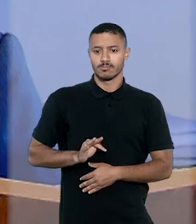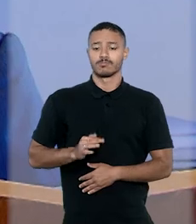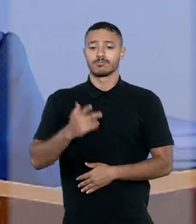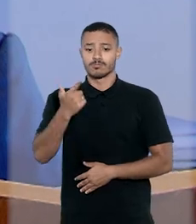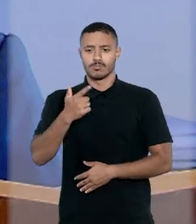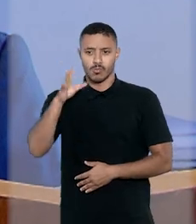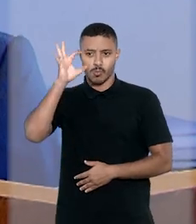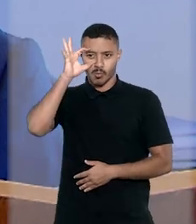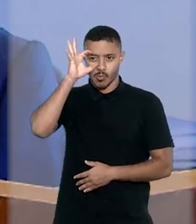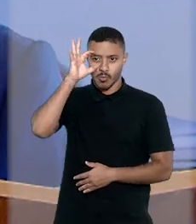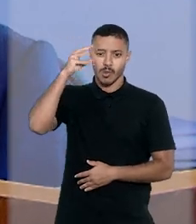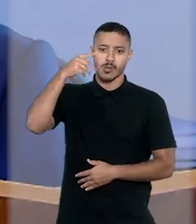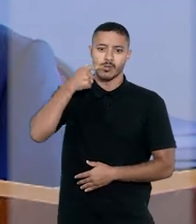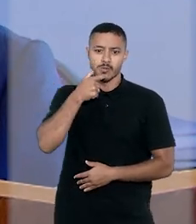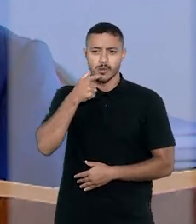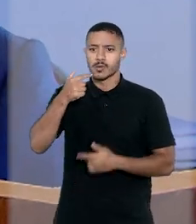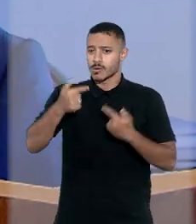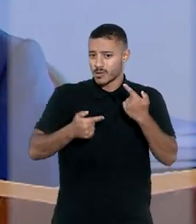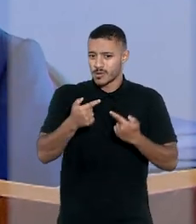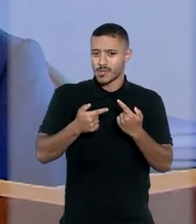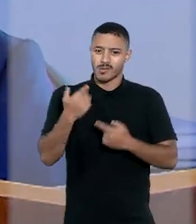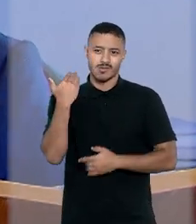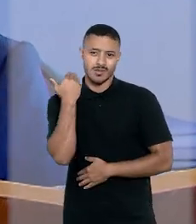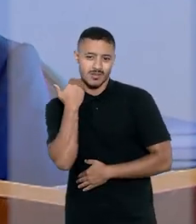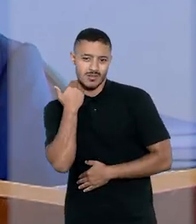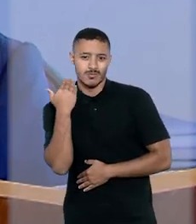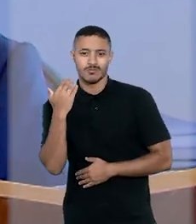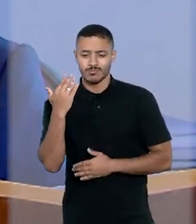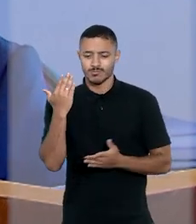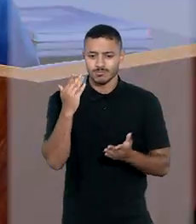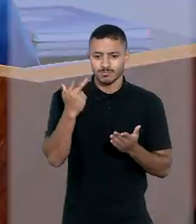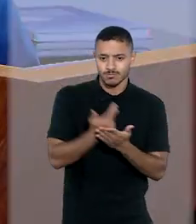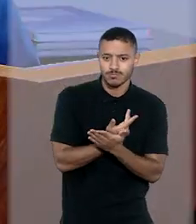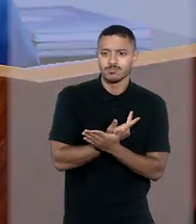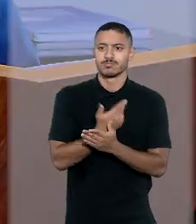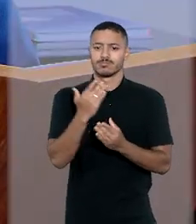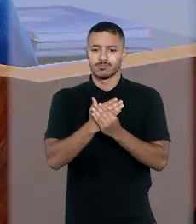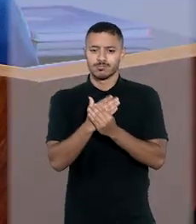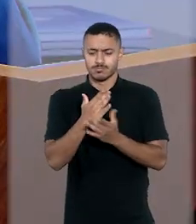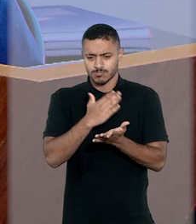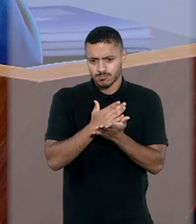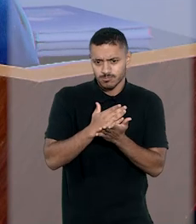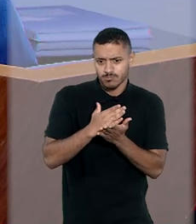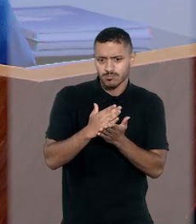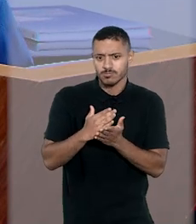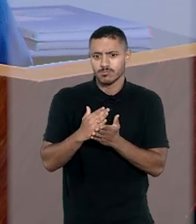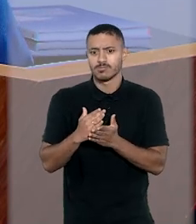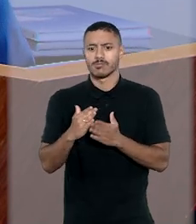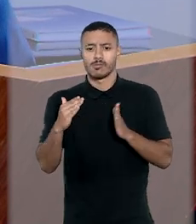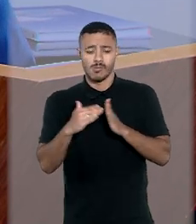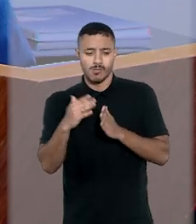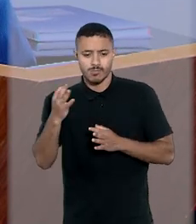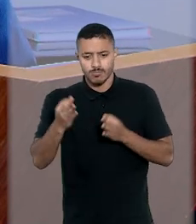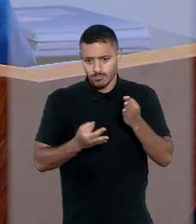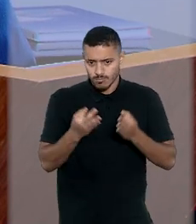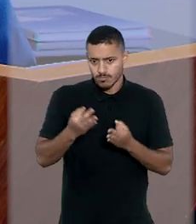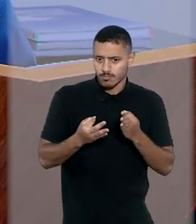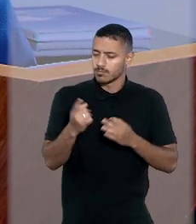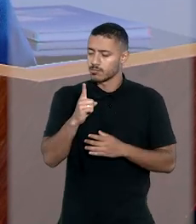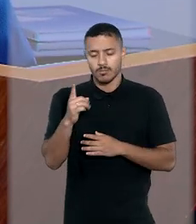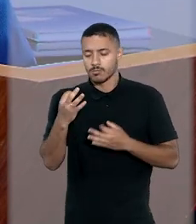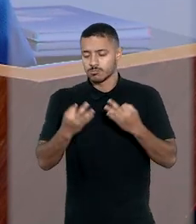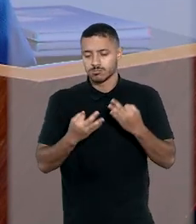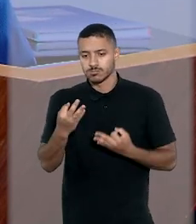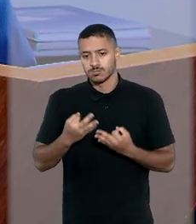Federal. Segundo Humberto Martins, sem o debate exaustivo que deve ocorrer no processo original até o seu trânsito em